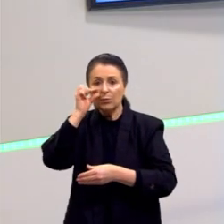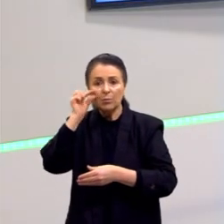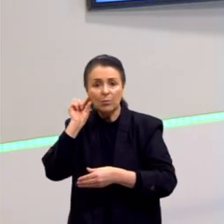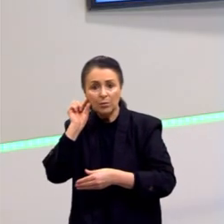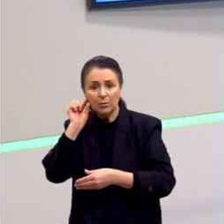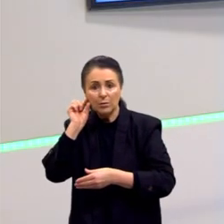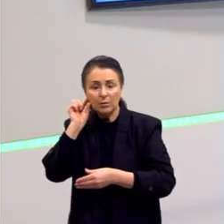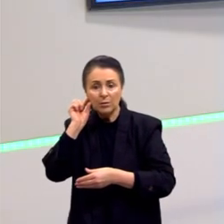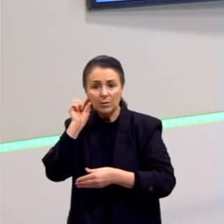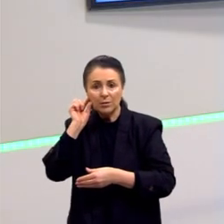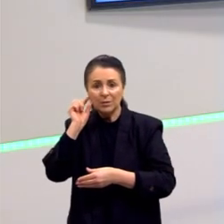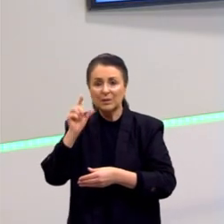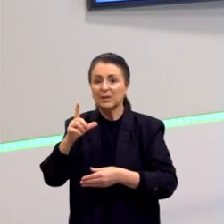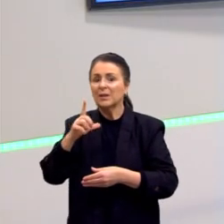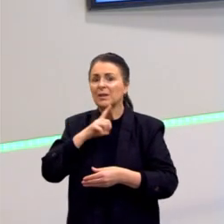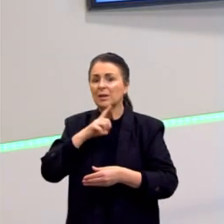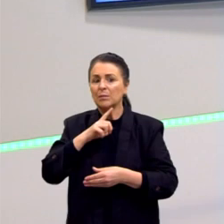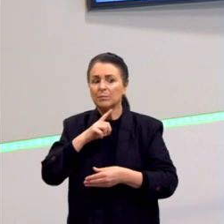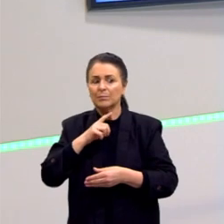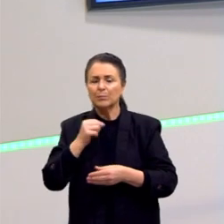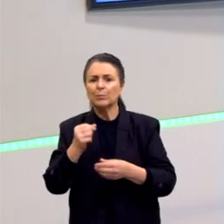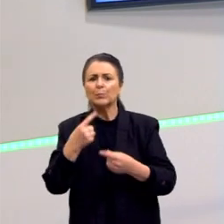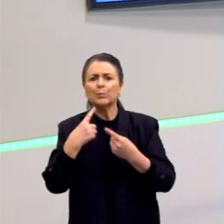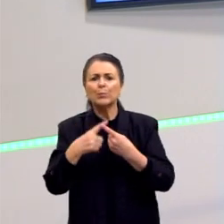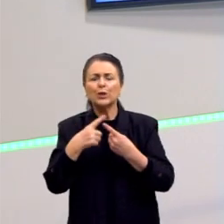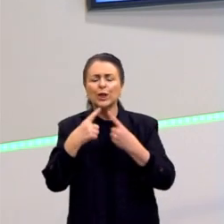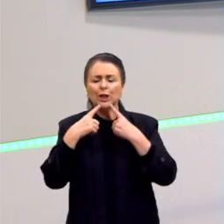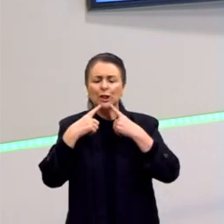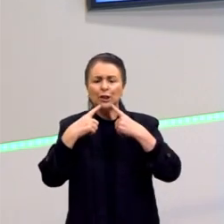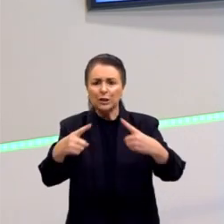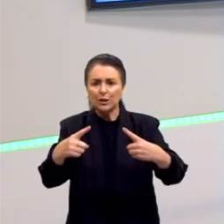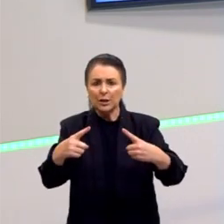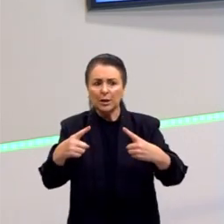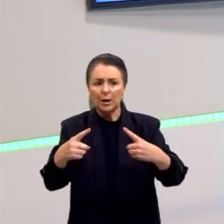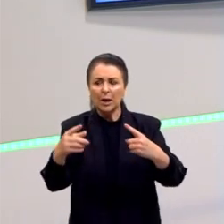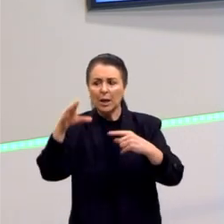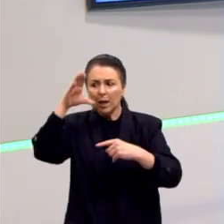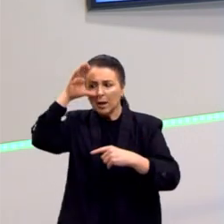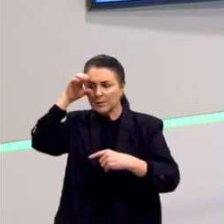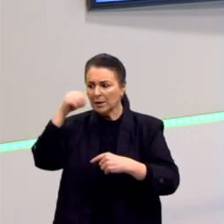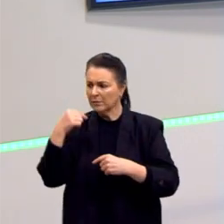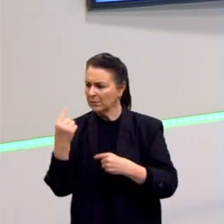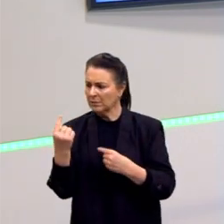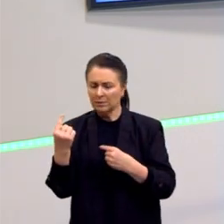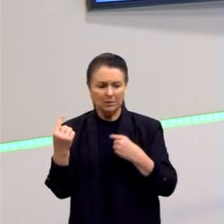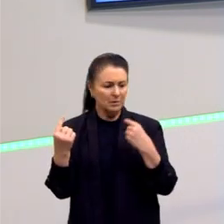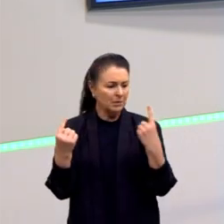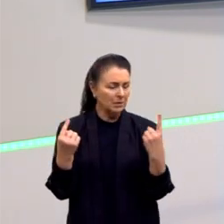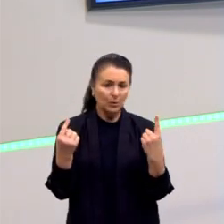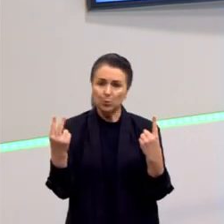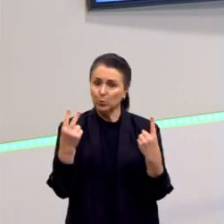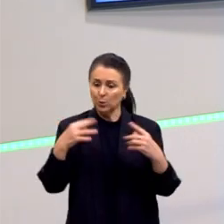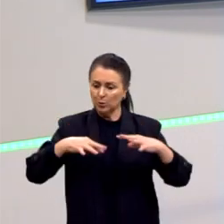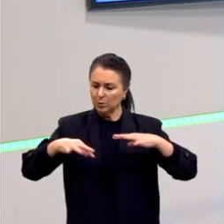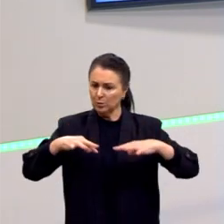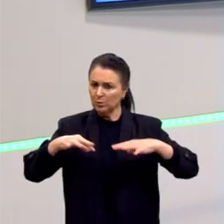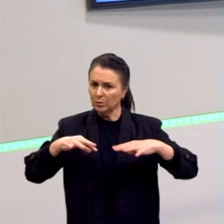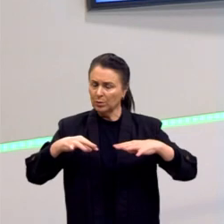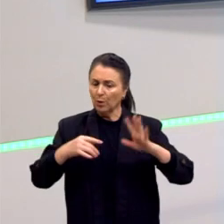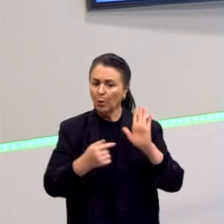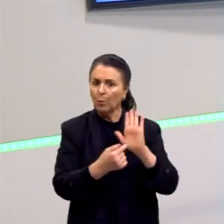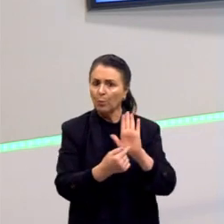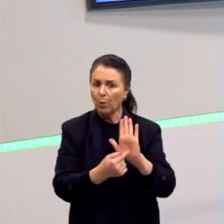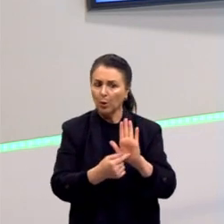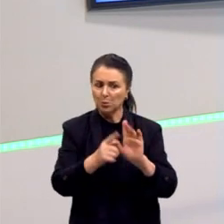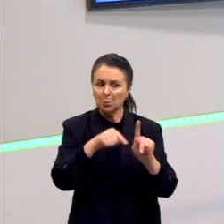Crítica é que pode observar os dois lados. Então, ela pega esses movimentos, o próprio marxismo, pega esses movimentos, aponta os